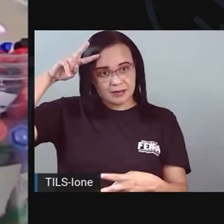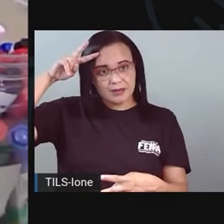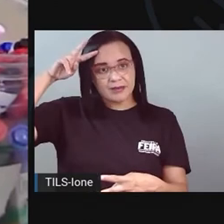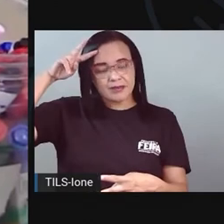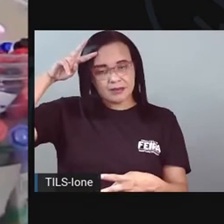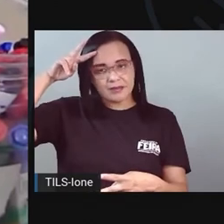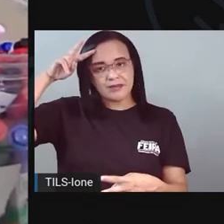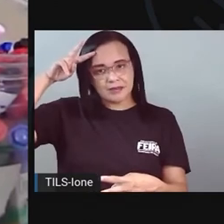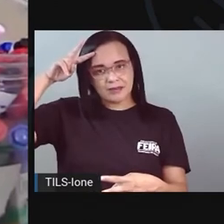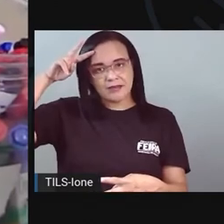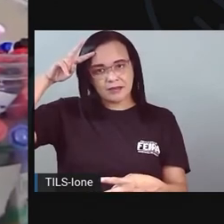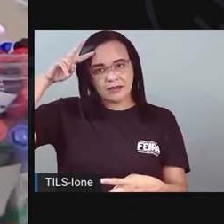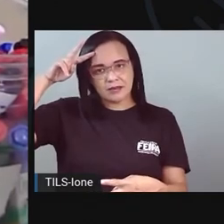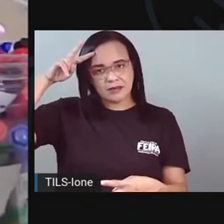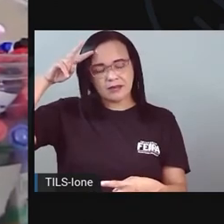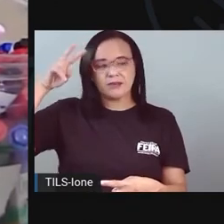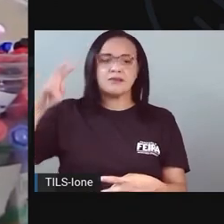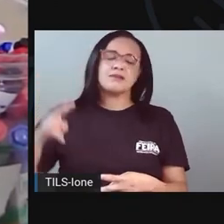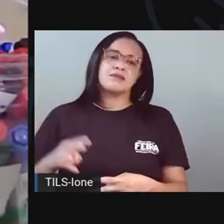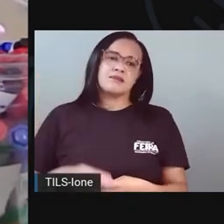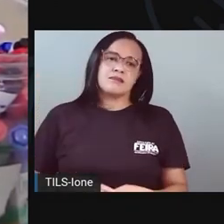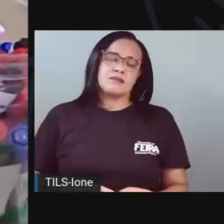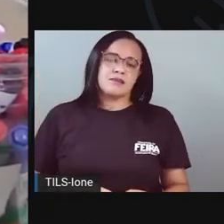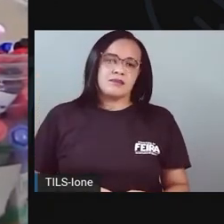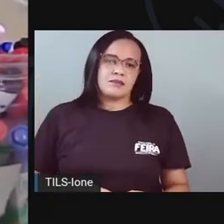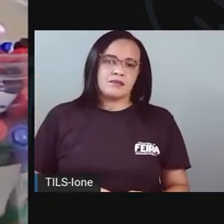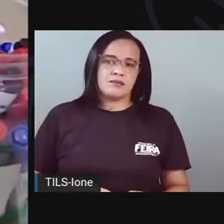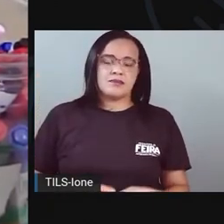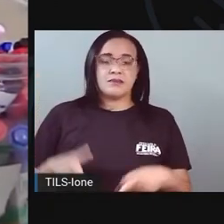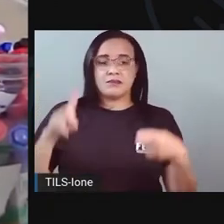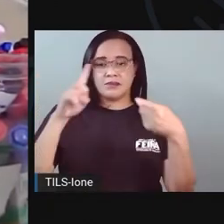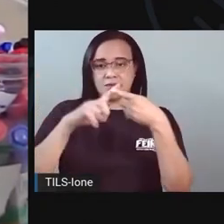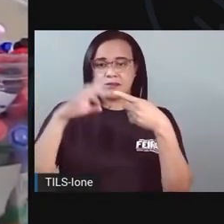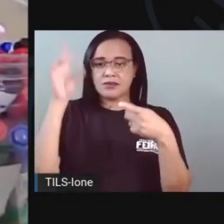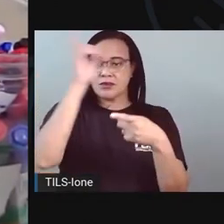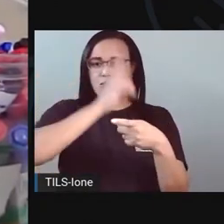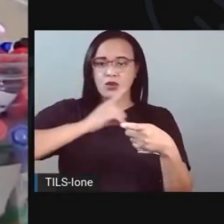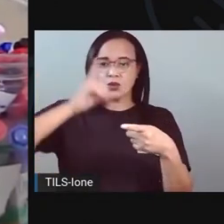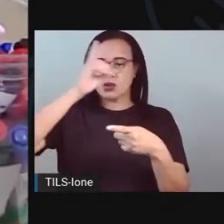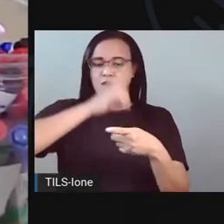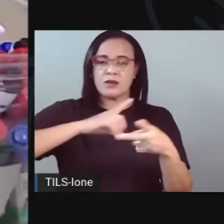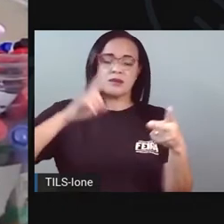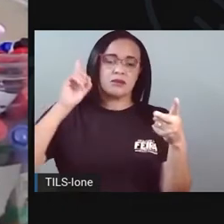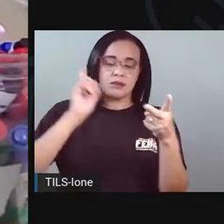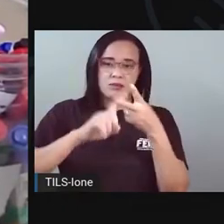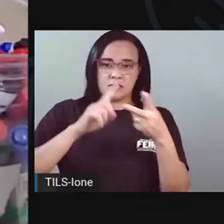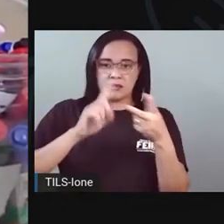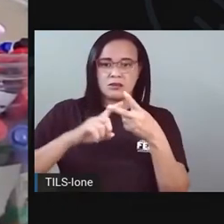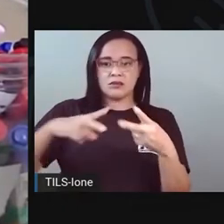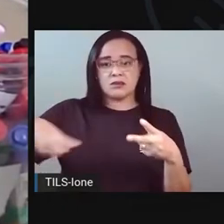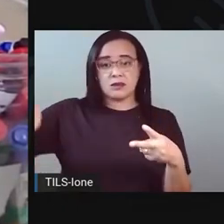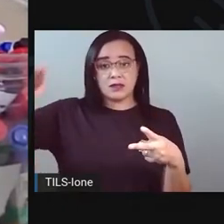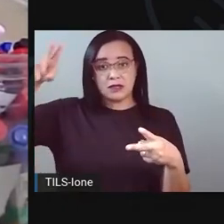segundo dia da semana, ó. Segunda. Não precisa de nada impresso, ó.